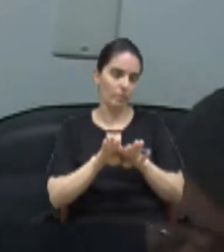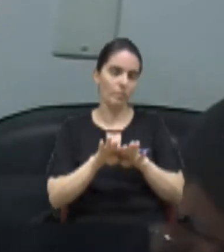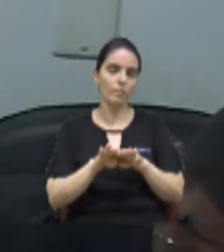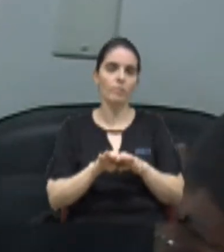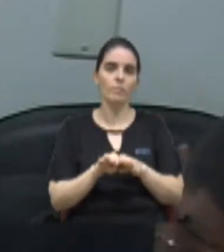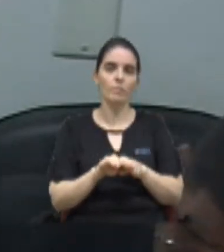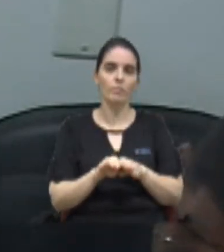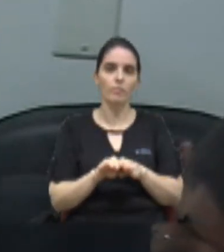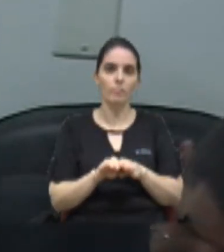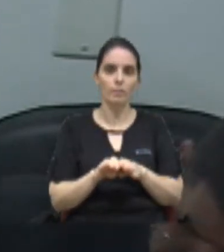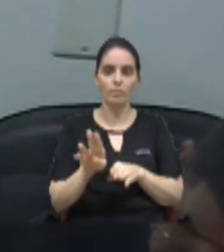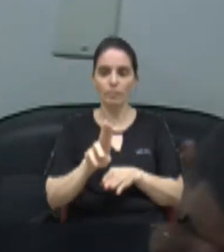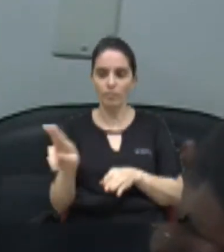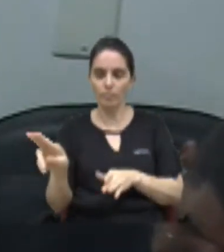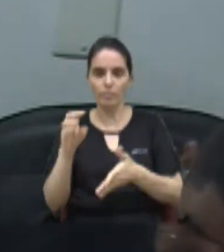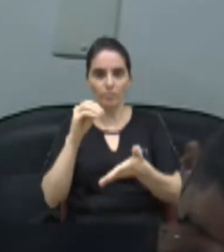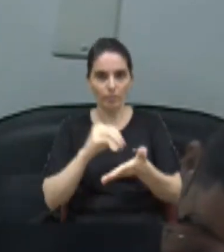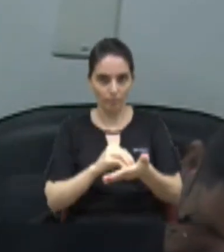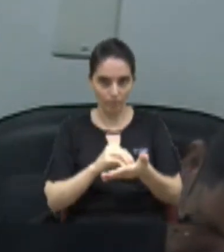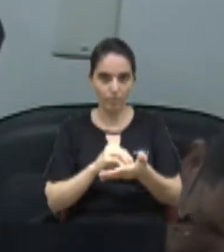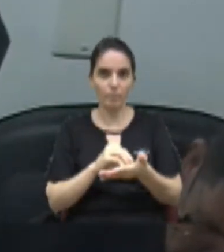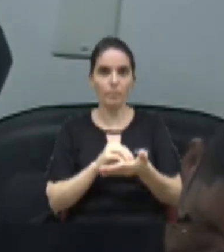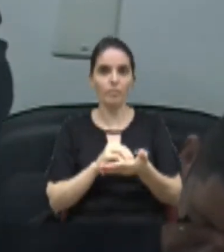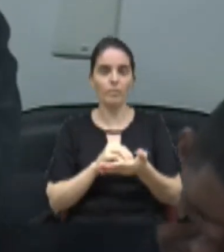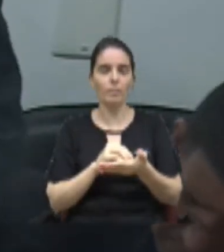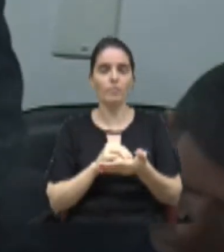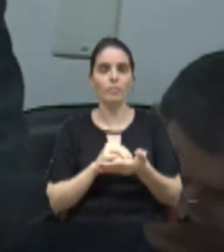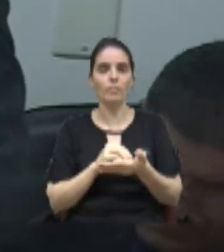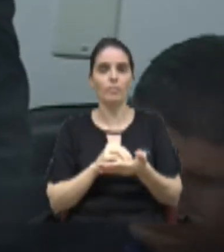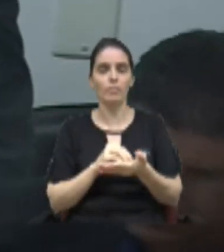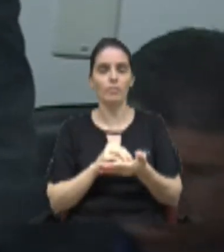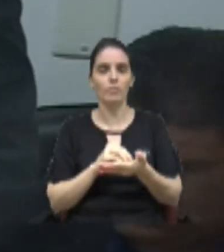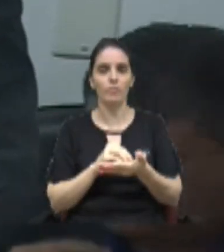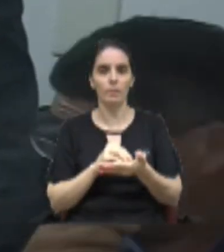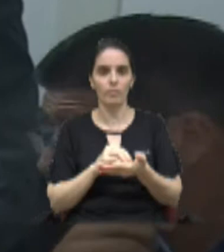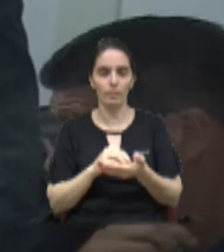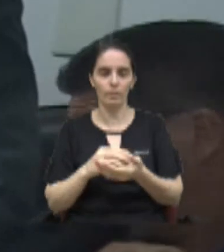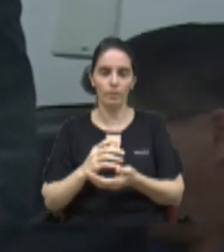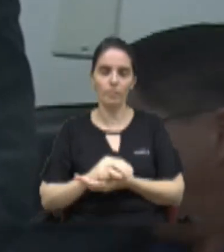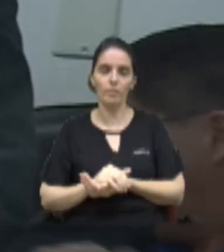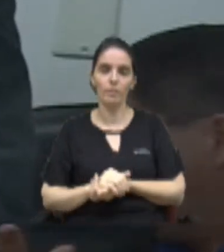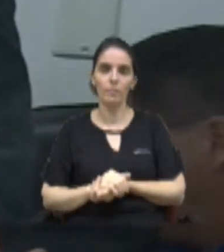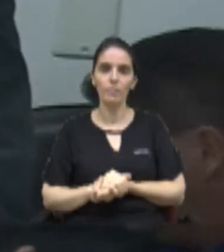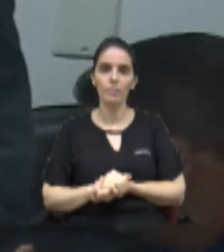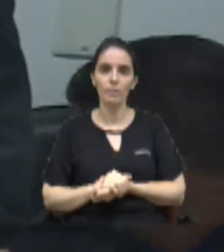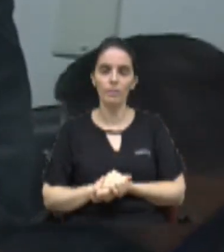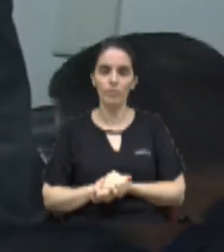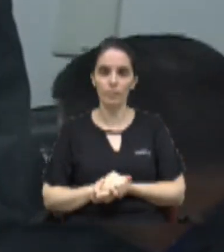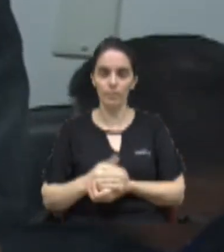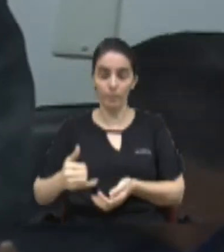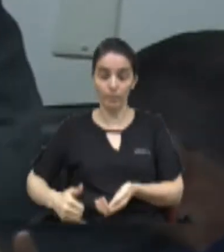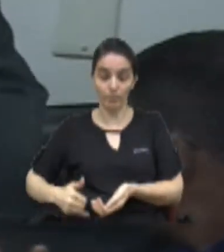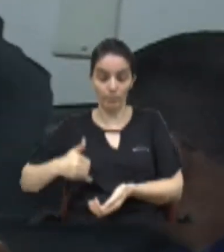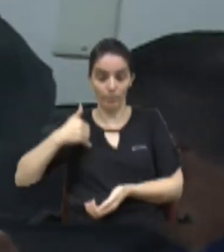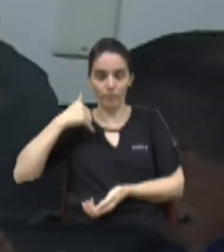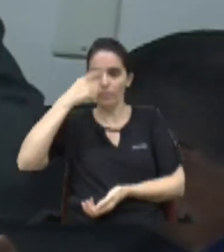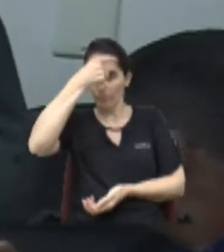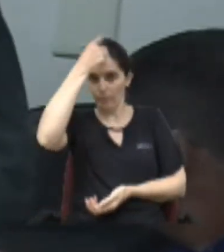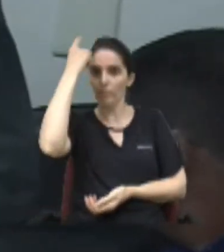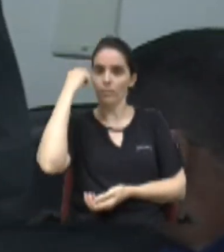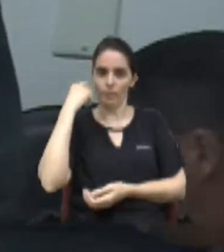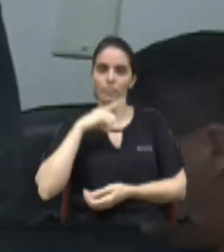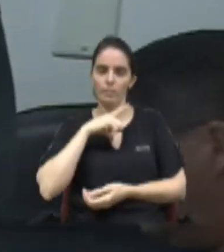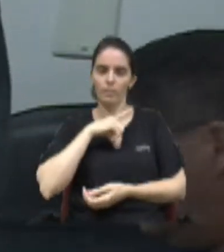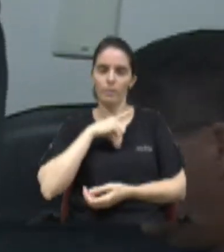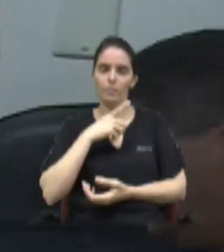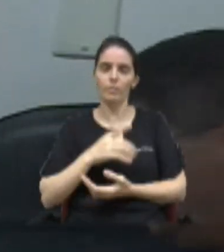do nome dele sendo perpetuado lá naquele local para nós é motivo de orgulho e eu tenho certeza